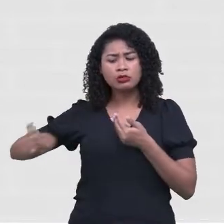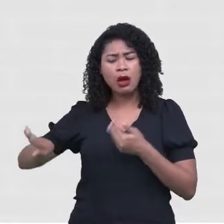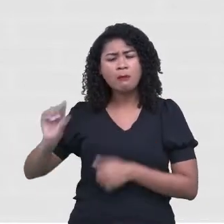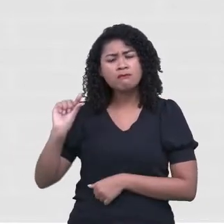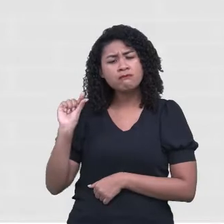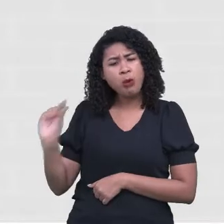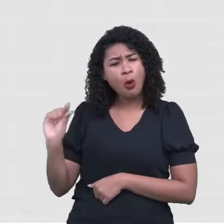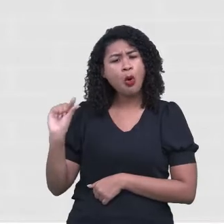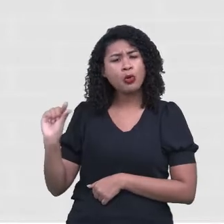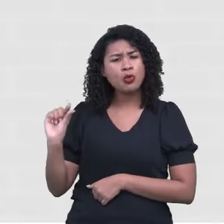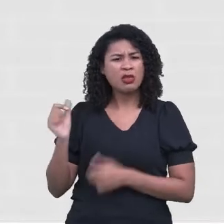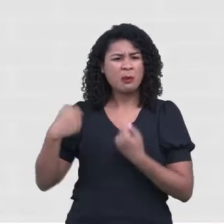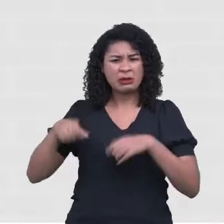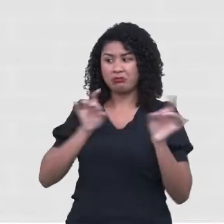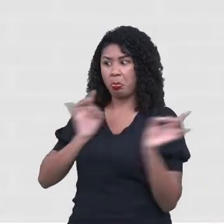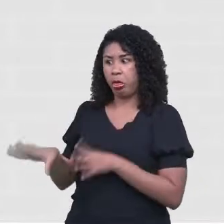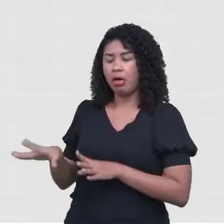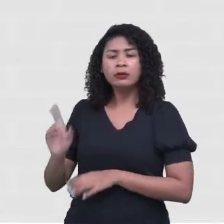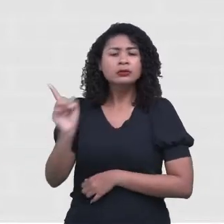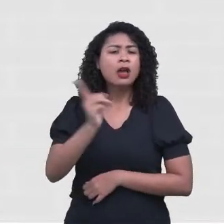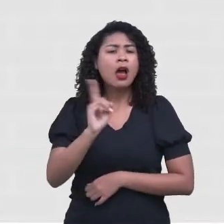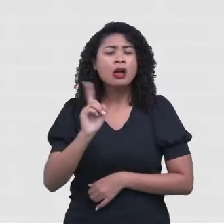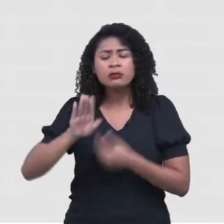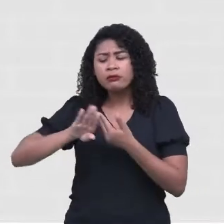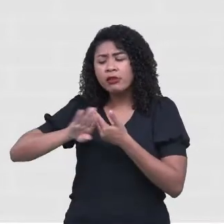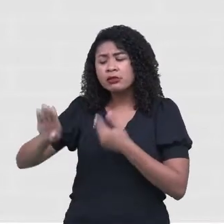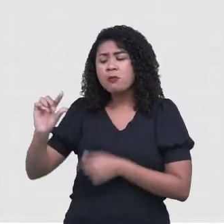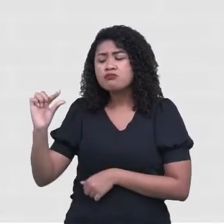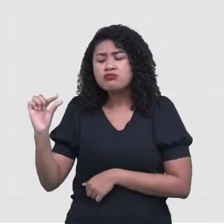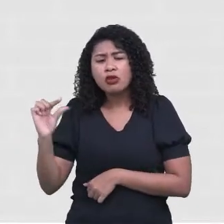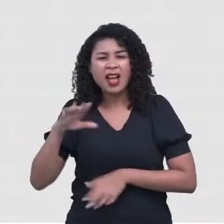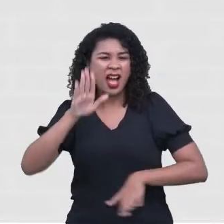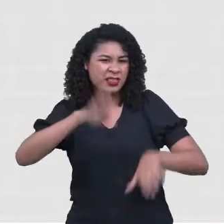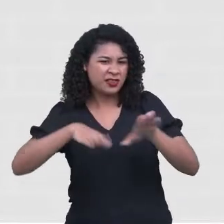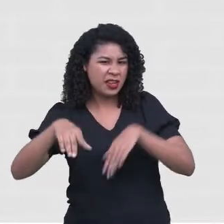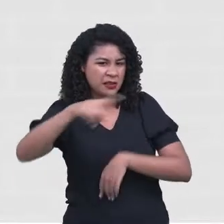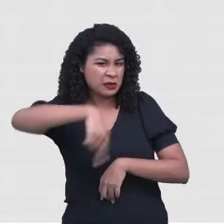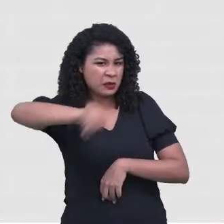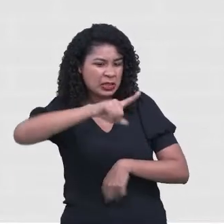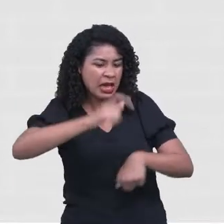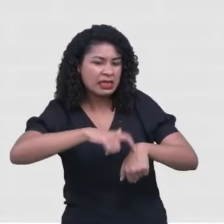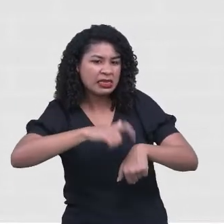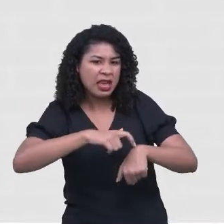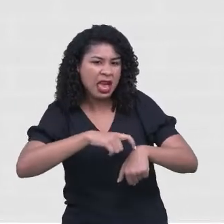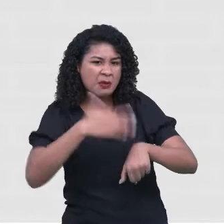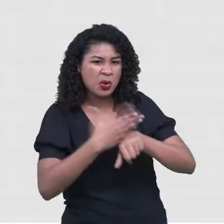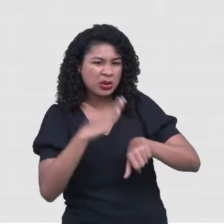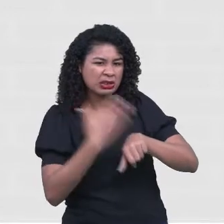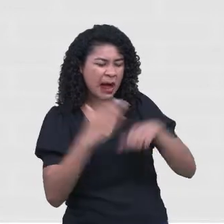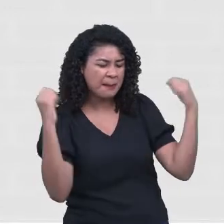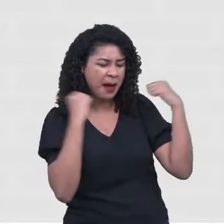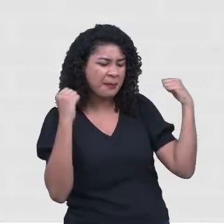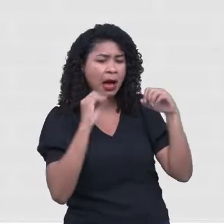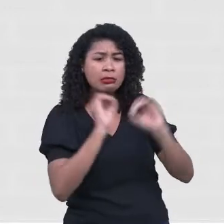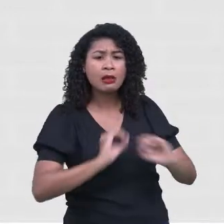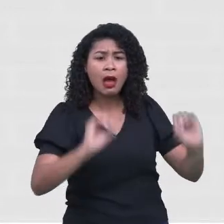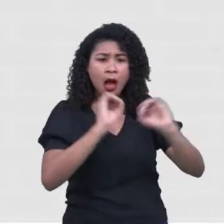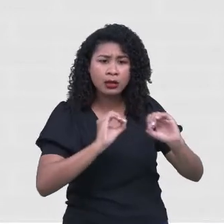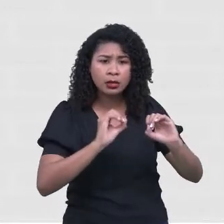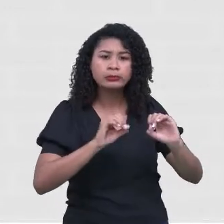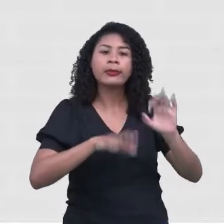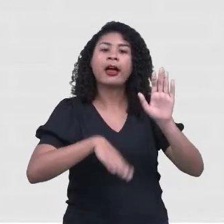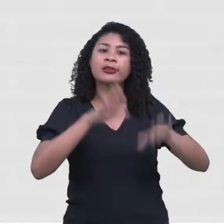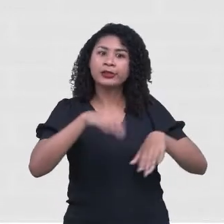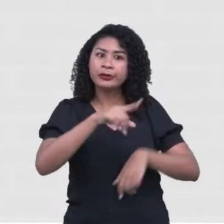pouco. Aquele tempinho que você não está conseguindo fazer o seu exercício, quem sabe não é justamente o momento que você